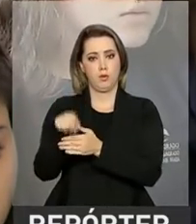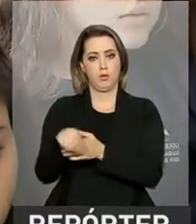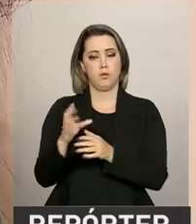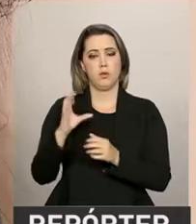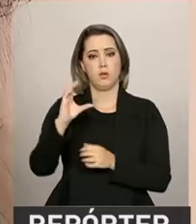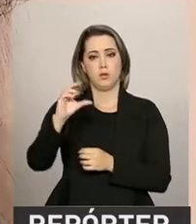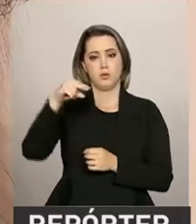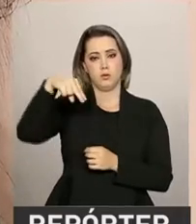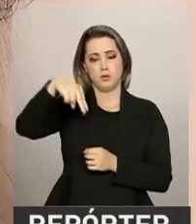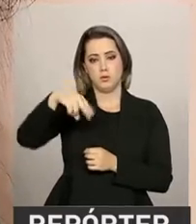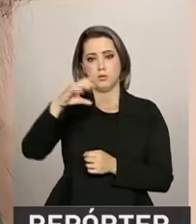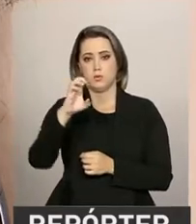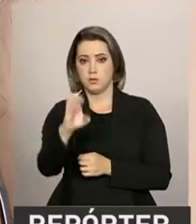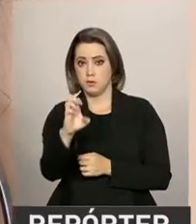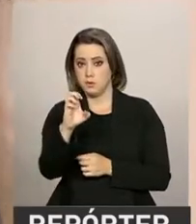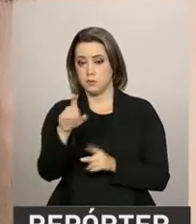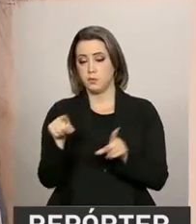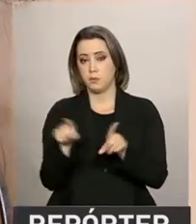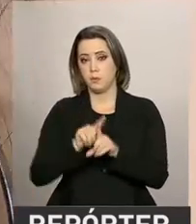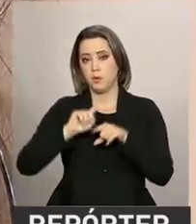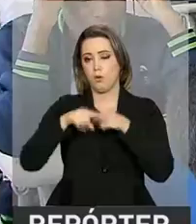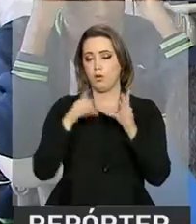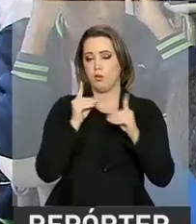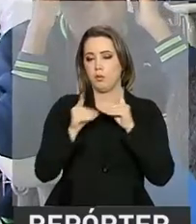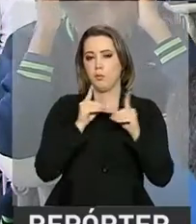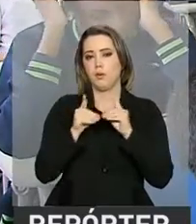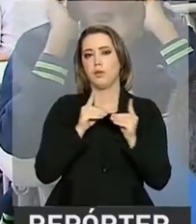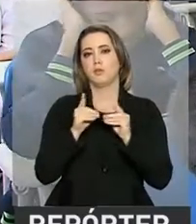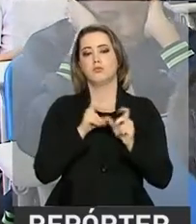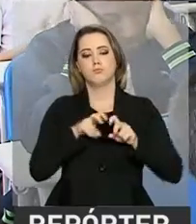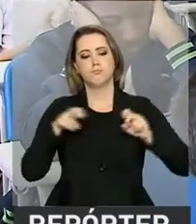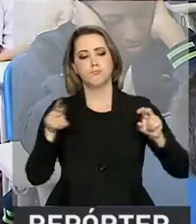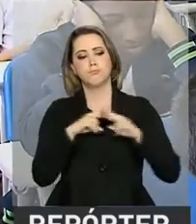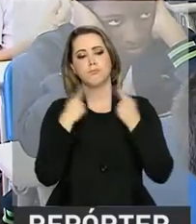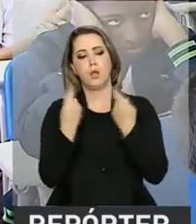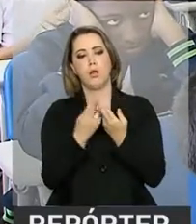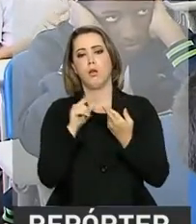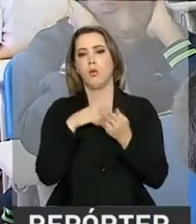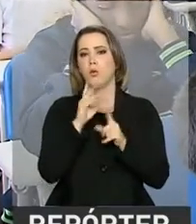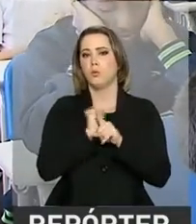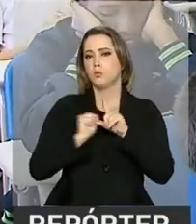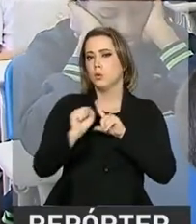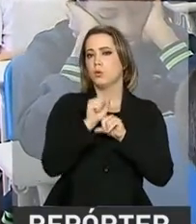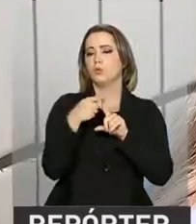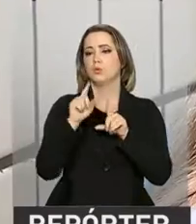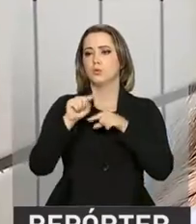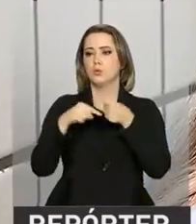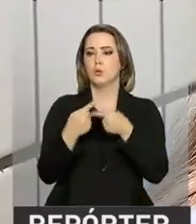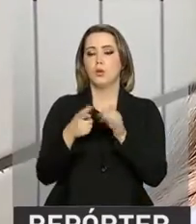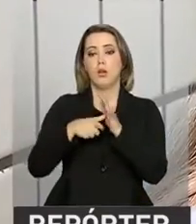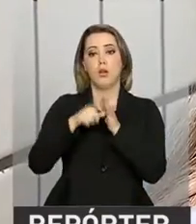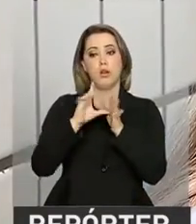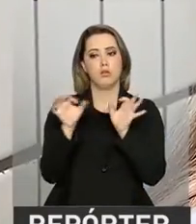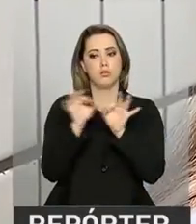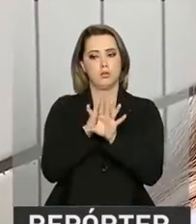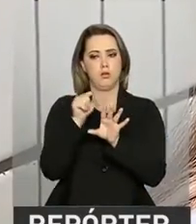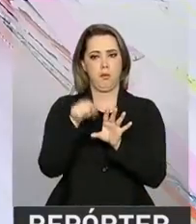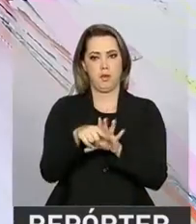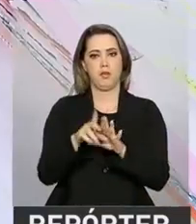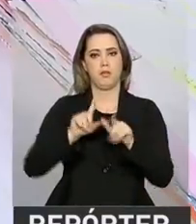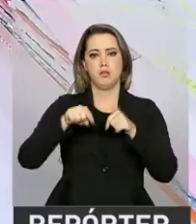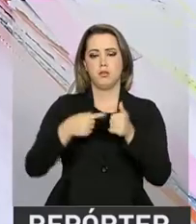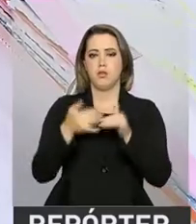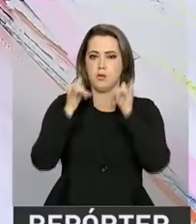Educação. Debates e audiências públicas vão ser realizados antes do parecer final. A homologação será